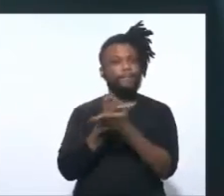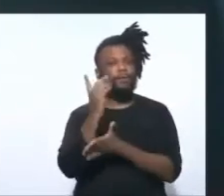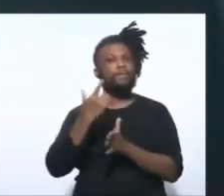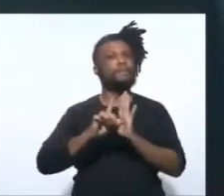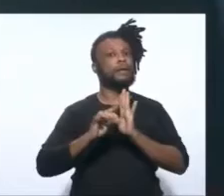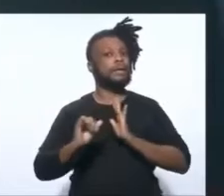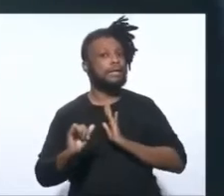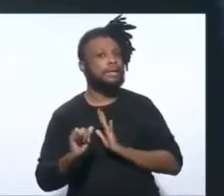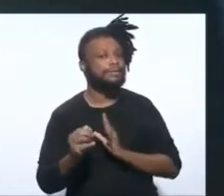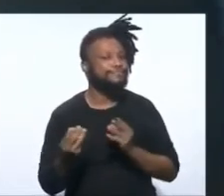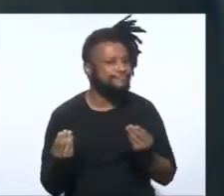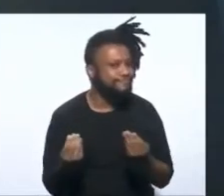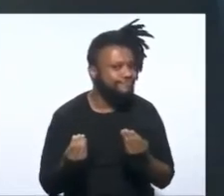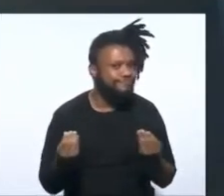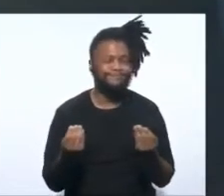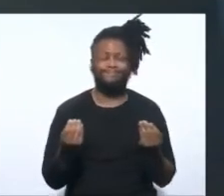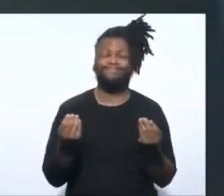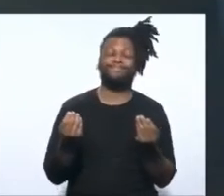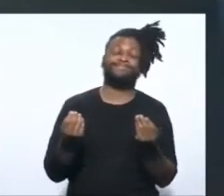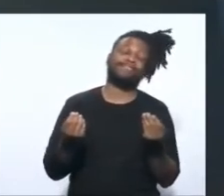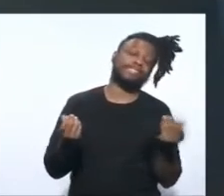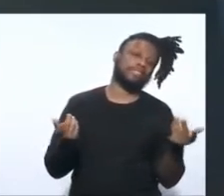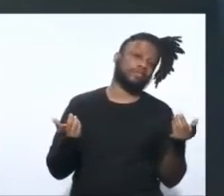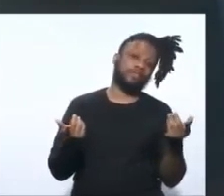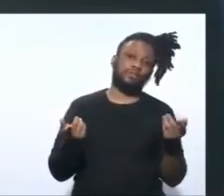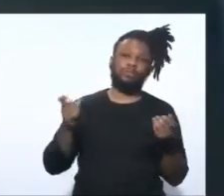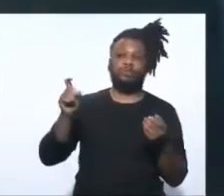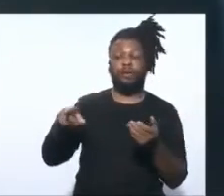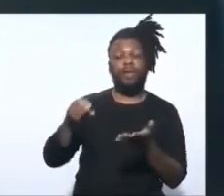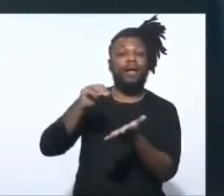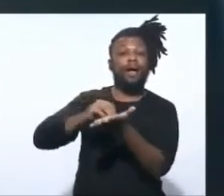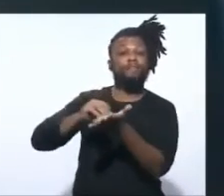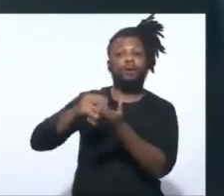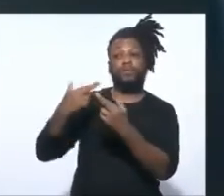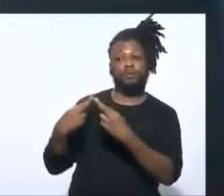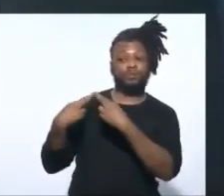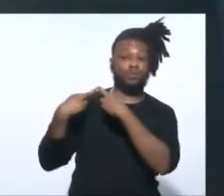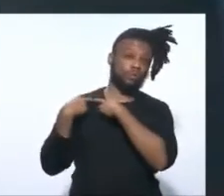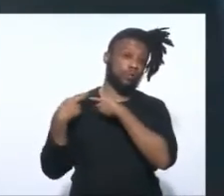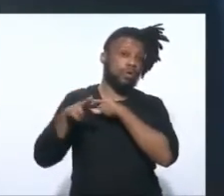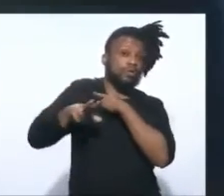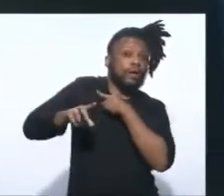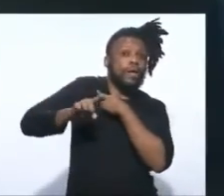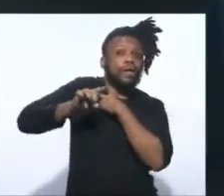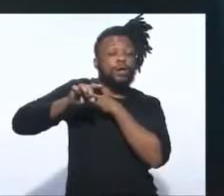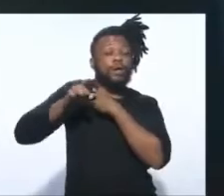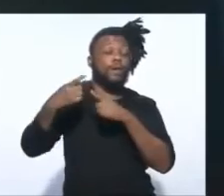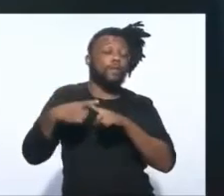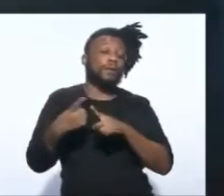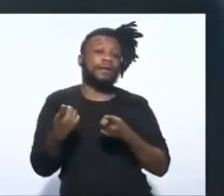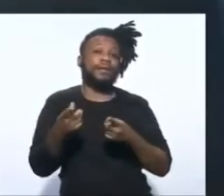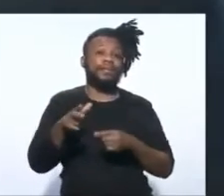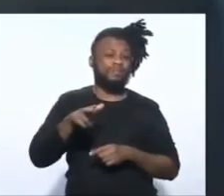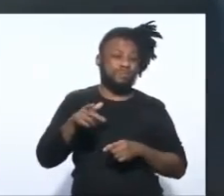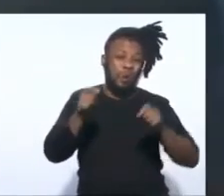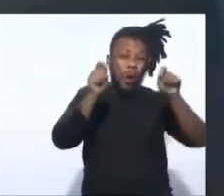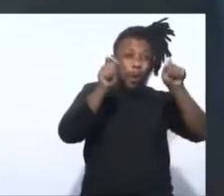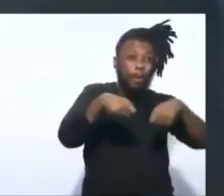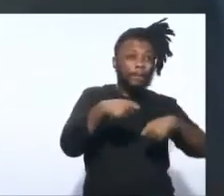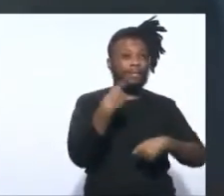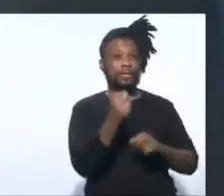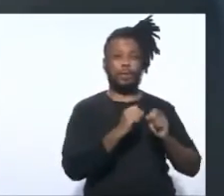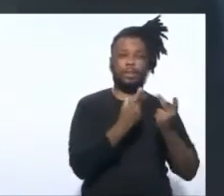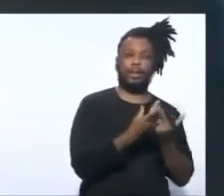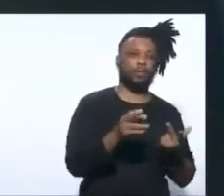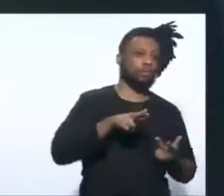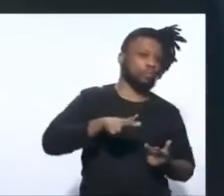para fazer isso. Isso é absolutamente irresponsável. Não só porque não é competência nossa, não só porque tem,